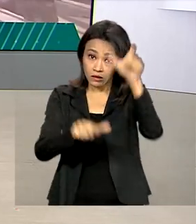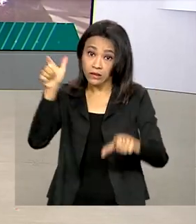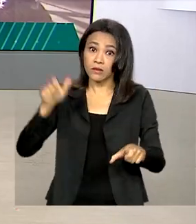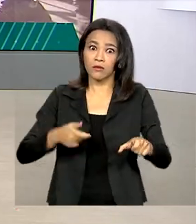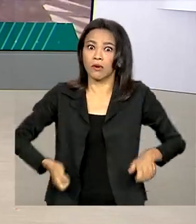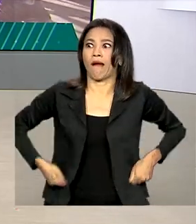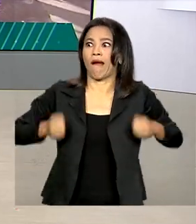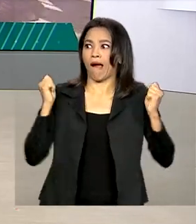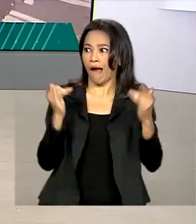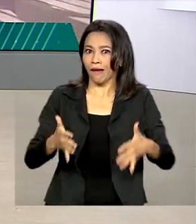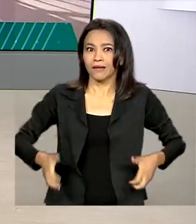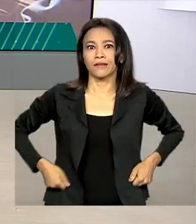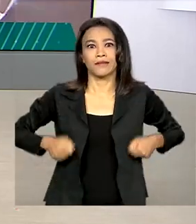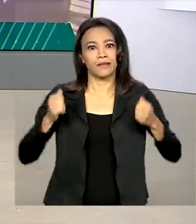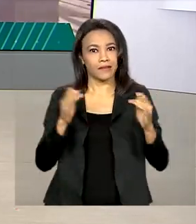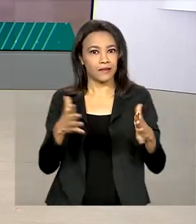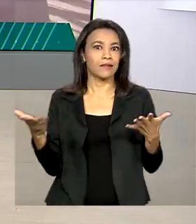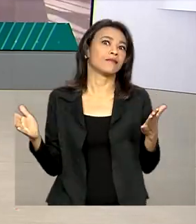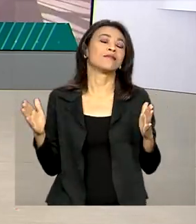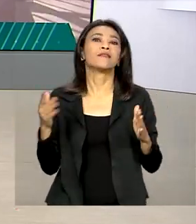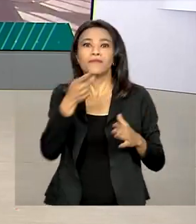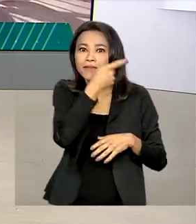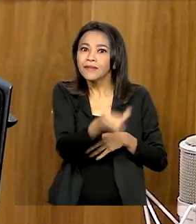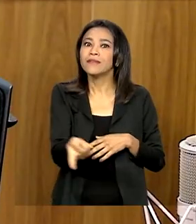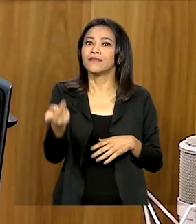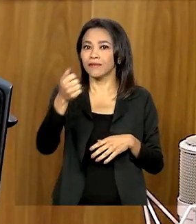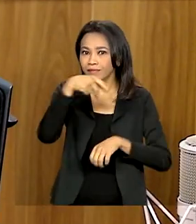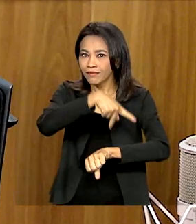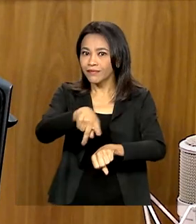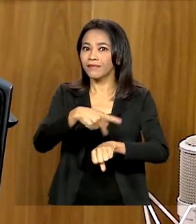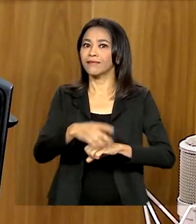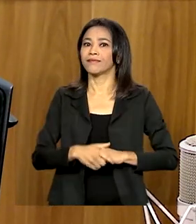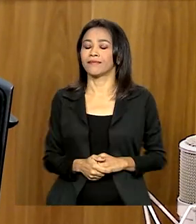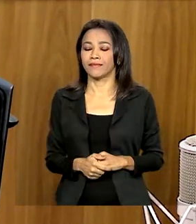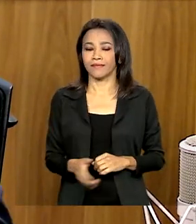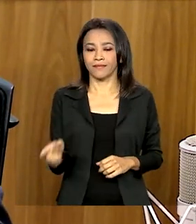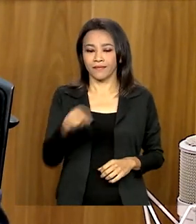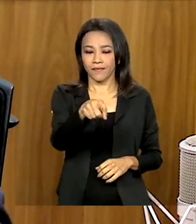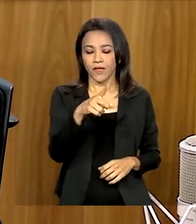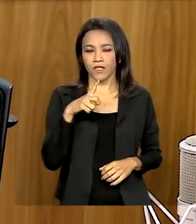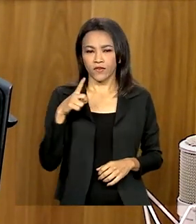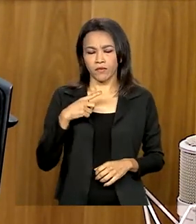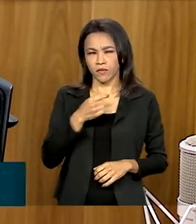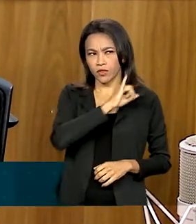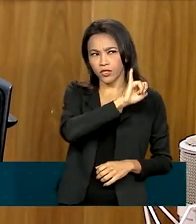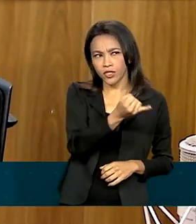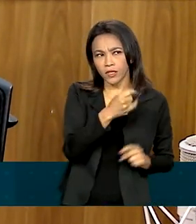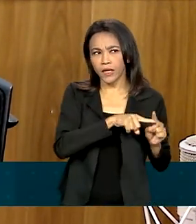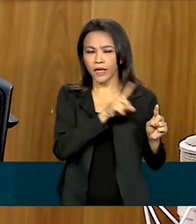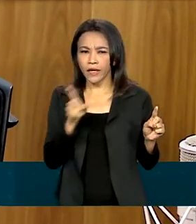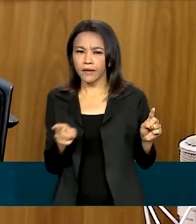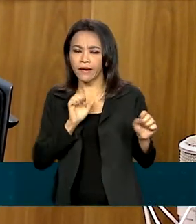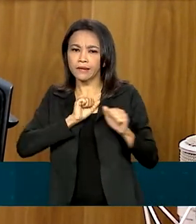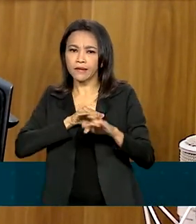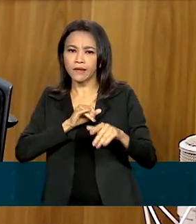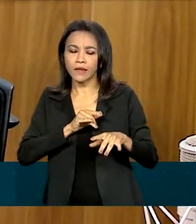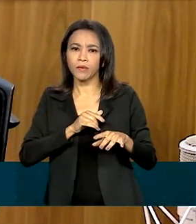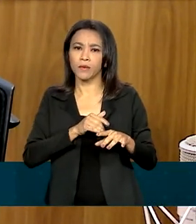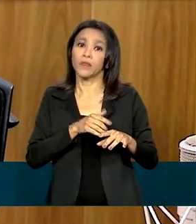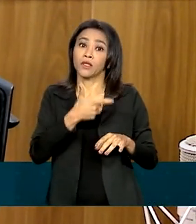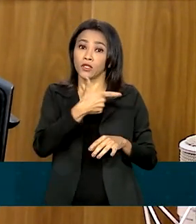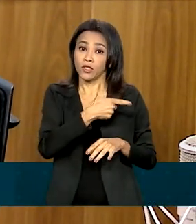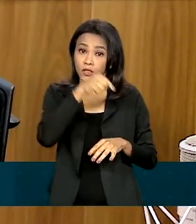gastando mais durante as visitas por aqui. Tivemos um faturamento de janeiro a setembro de 2022